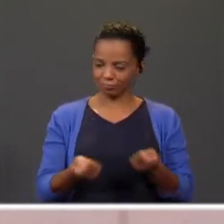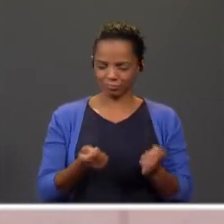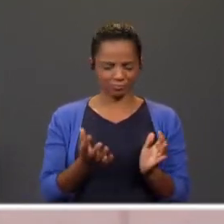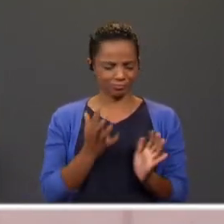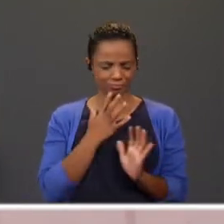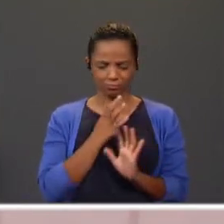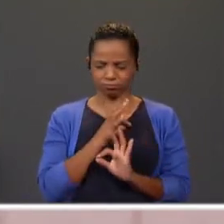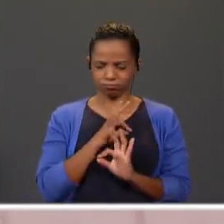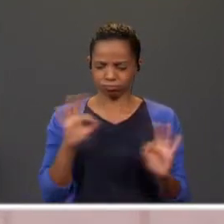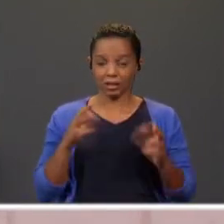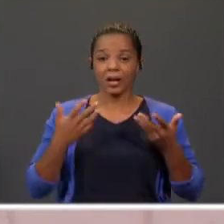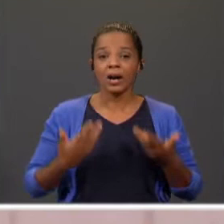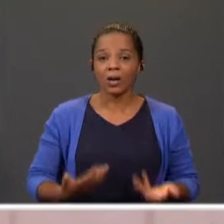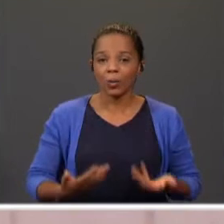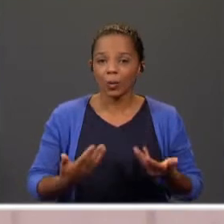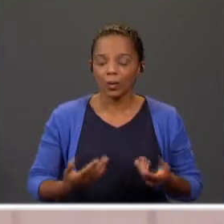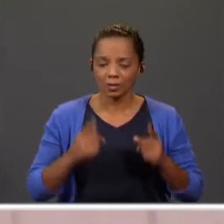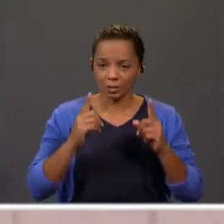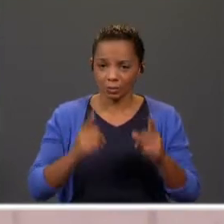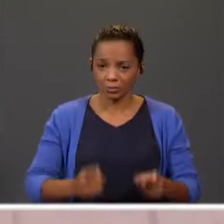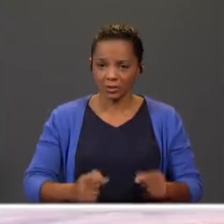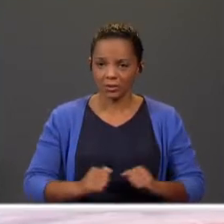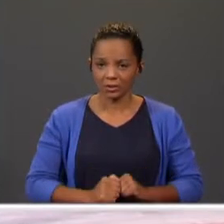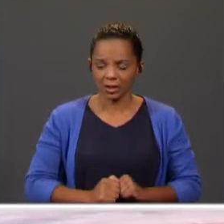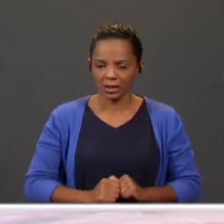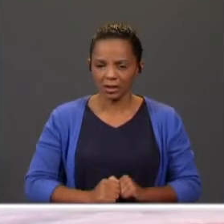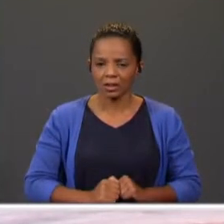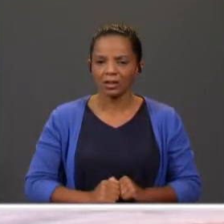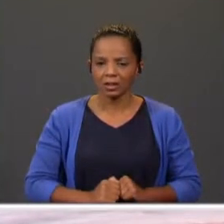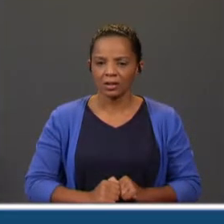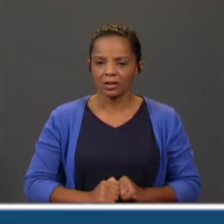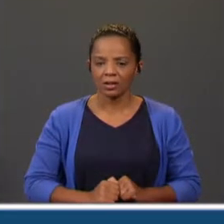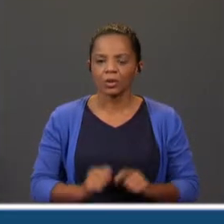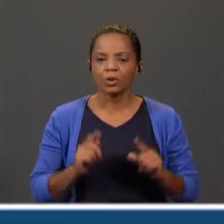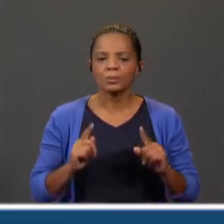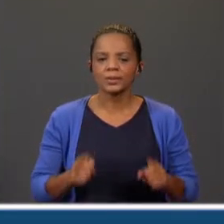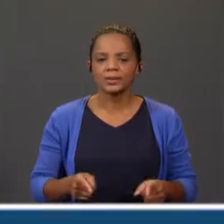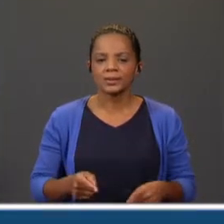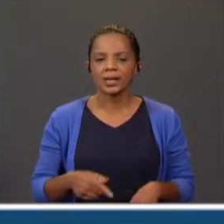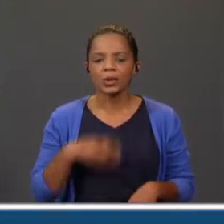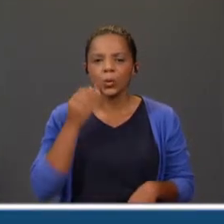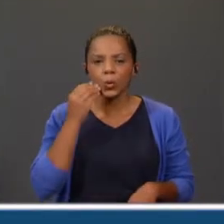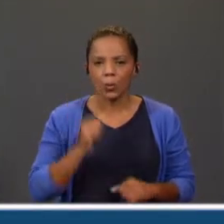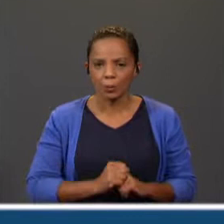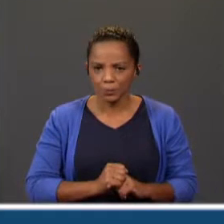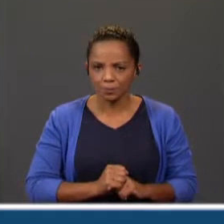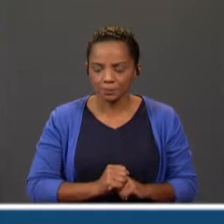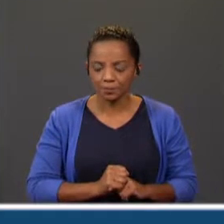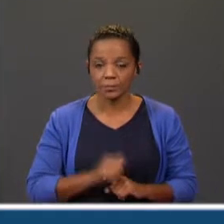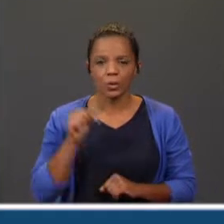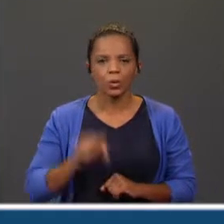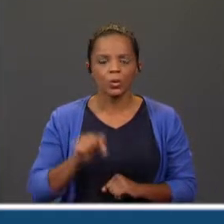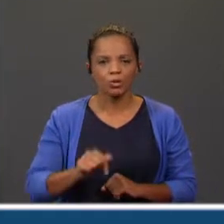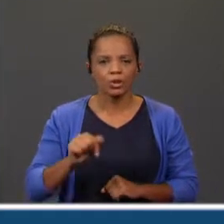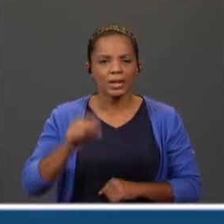excelente, e agora vamos começar. E vamos começar por quê? Vamos começar por ver